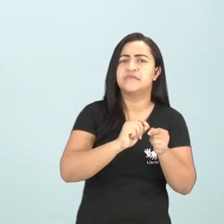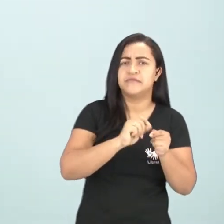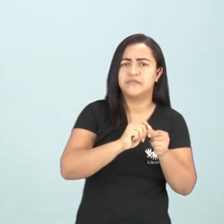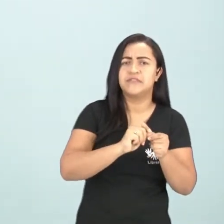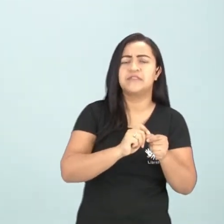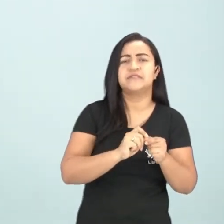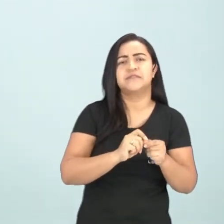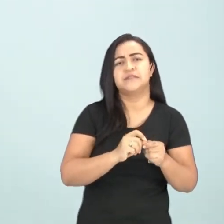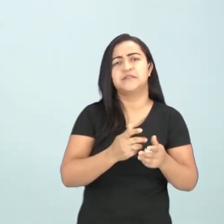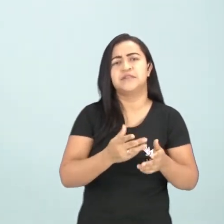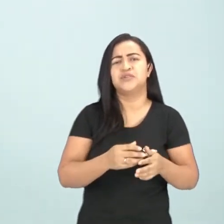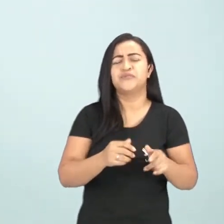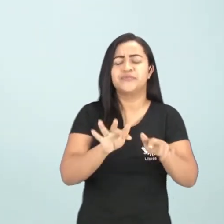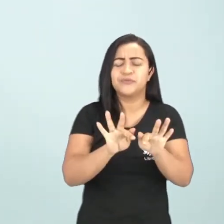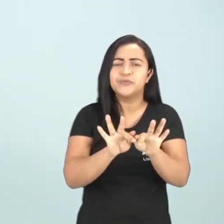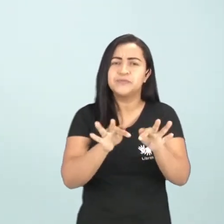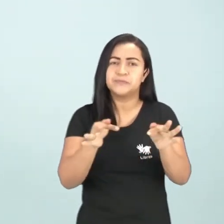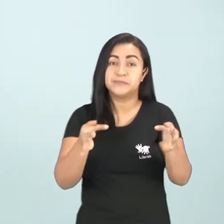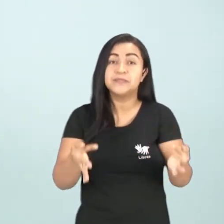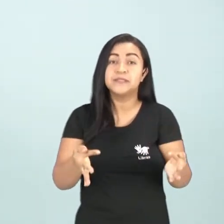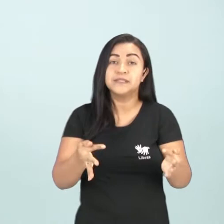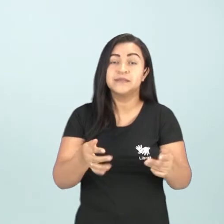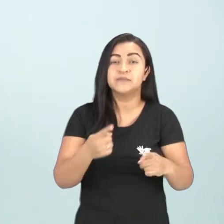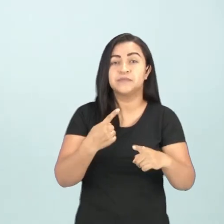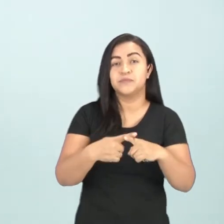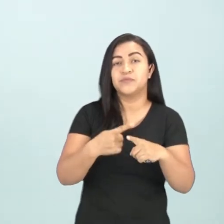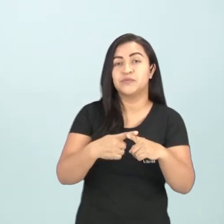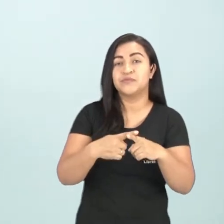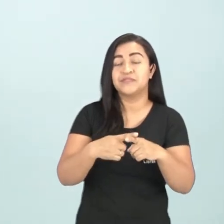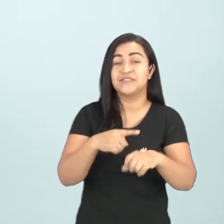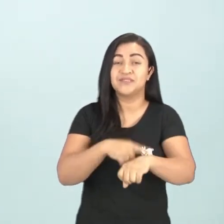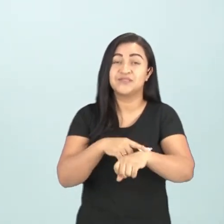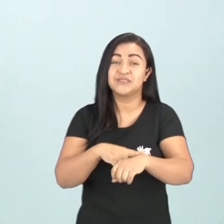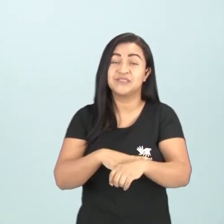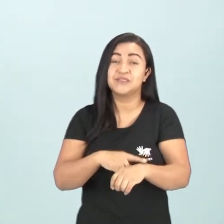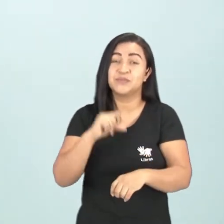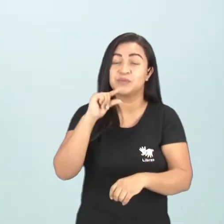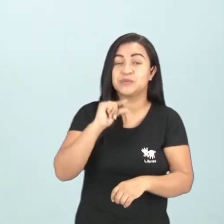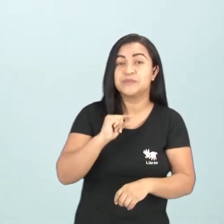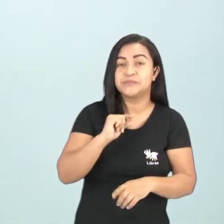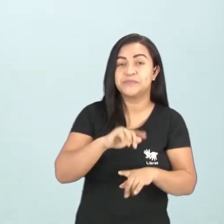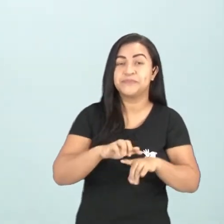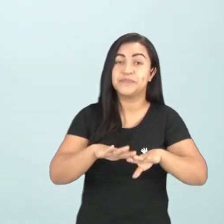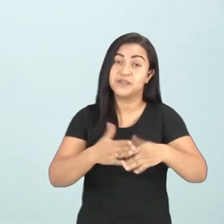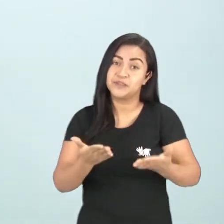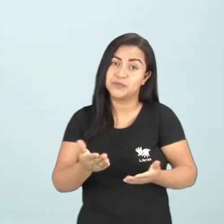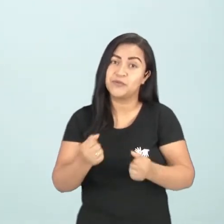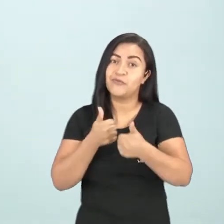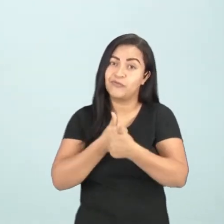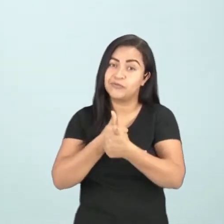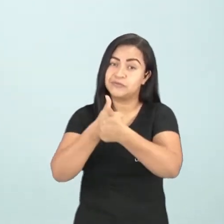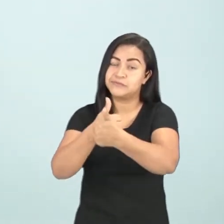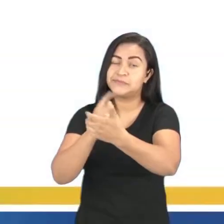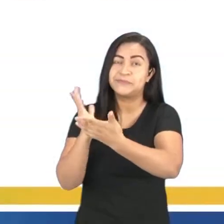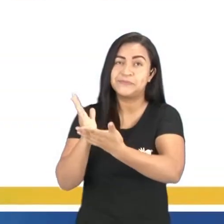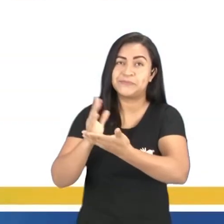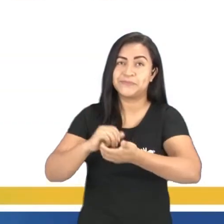e revisão. De uma forma bem simples, porque o nosso tempo é curto, tá bom? Então vamos acompanhar aqui.